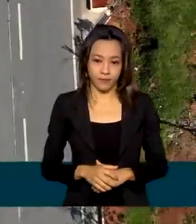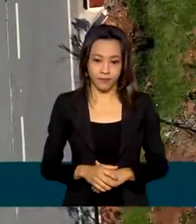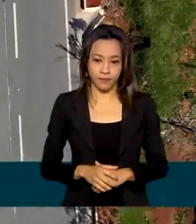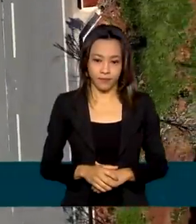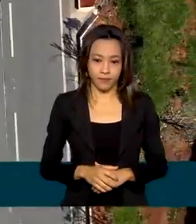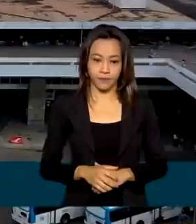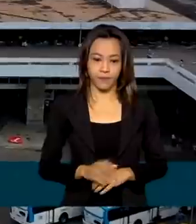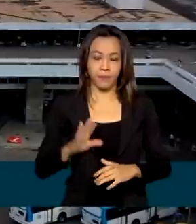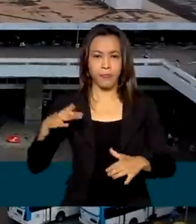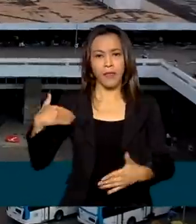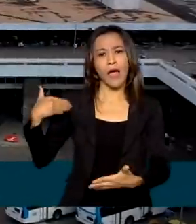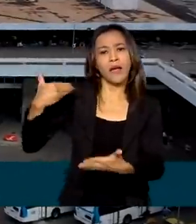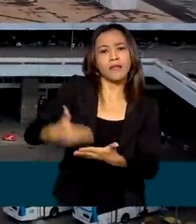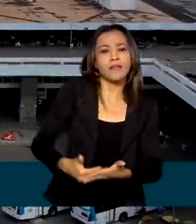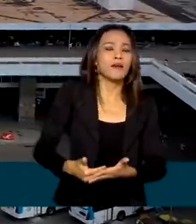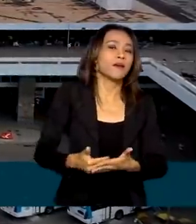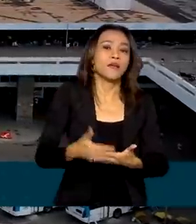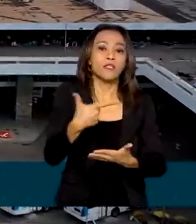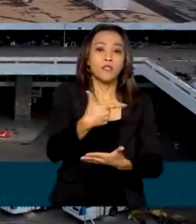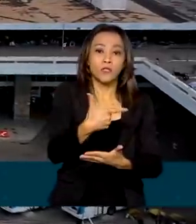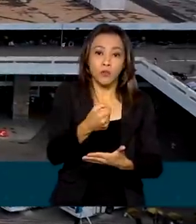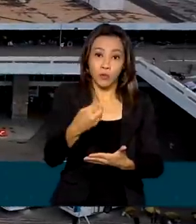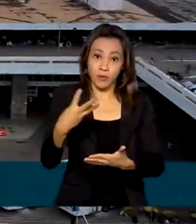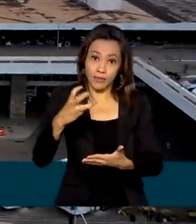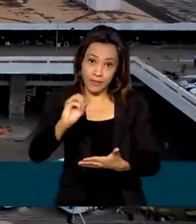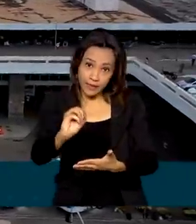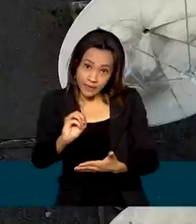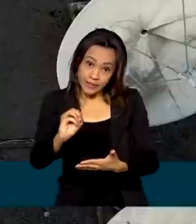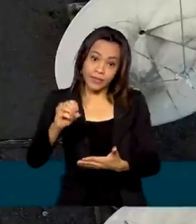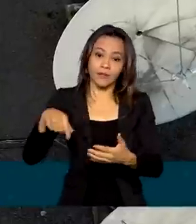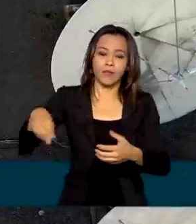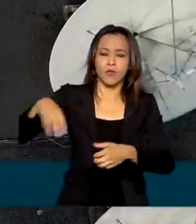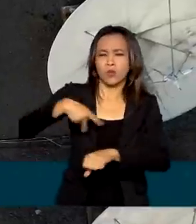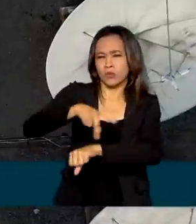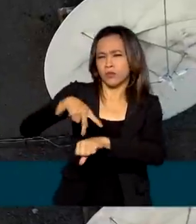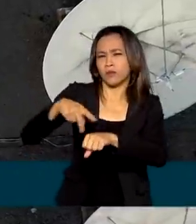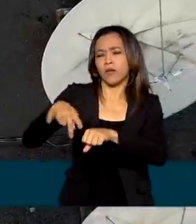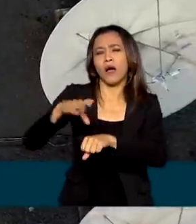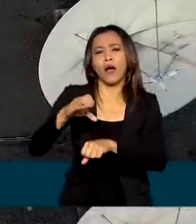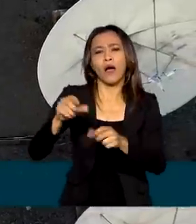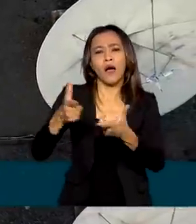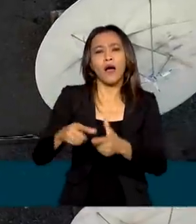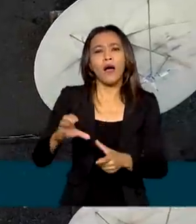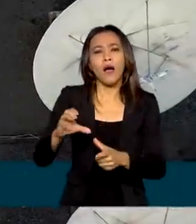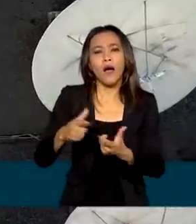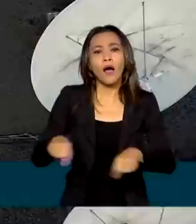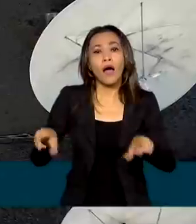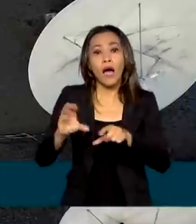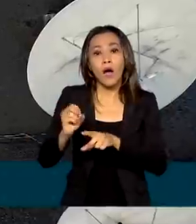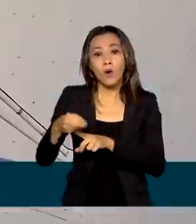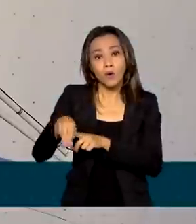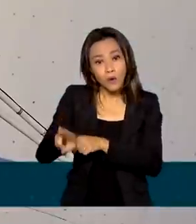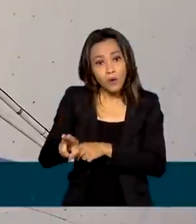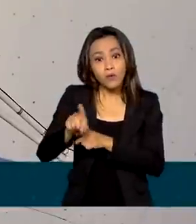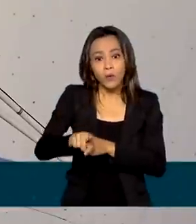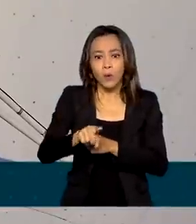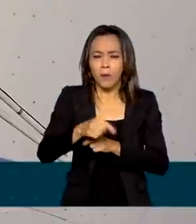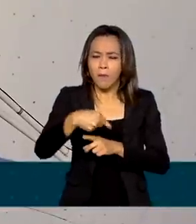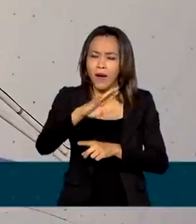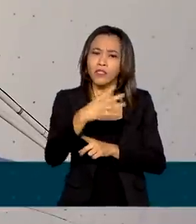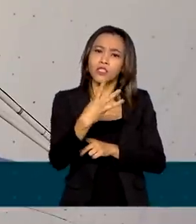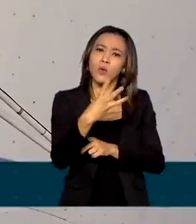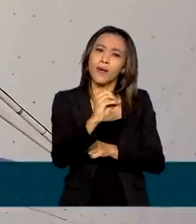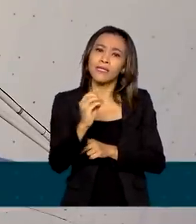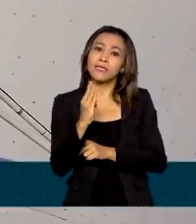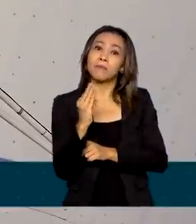Até 2030, as Nações Unidas estimam um investimento de mais de 420 bilhões de dólares para conectar